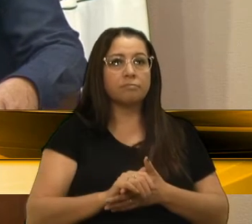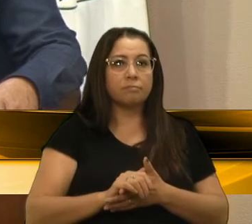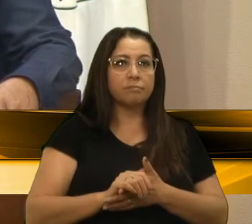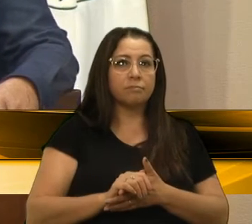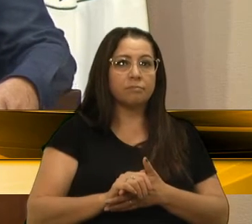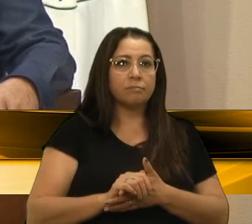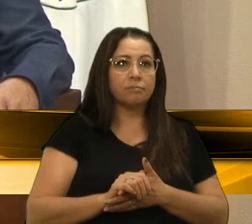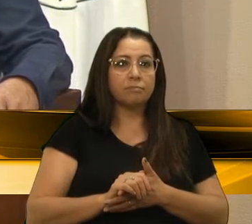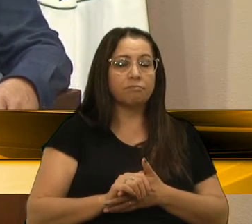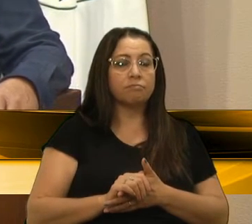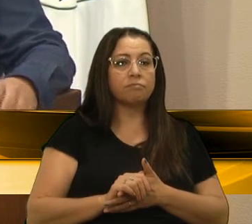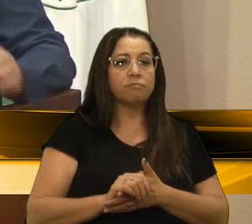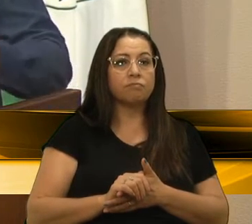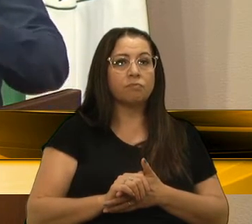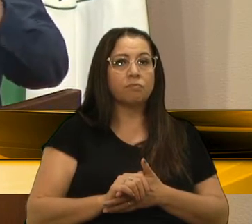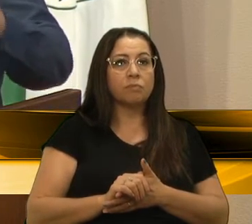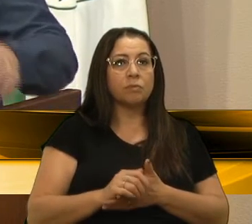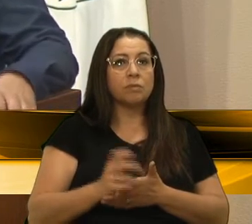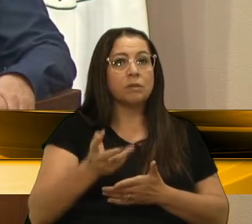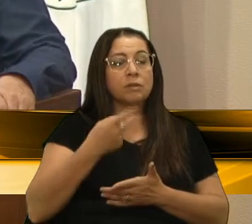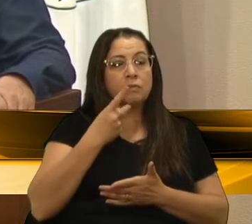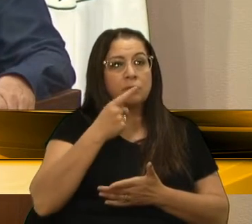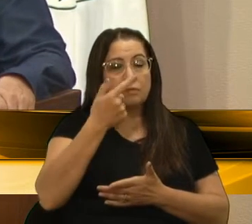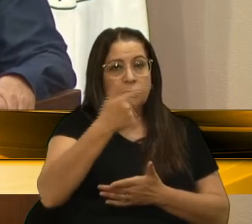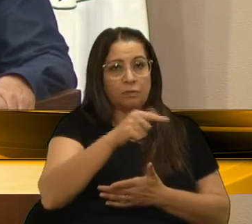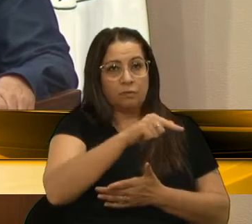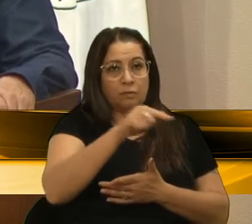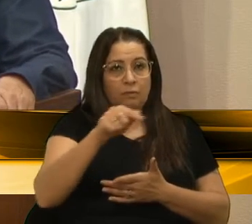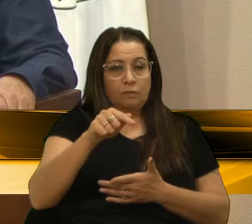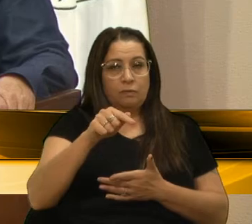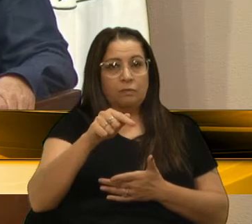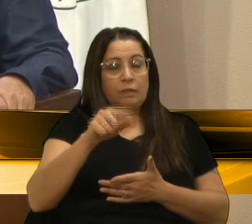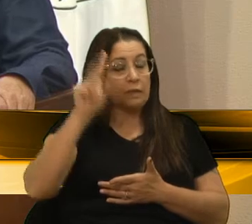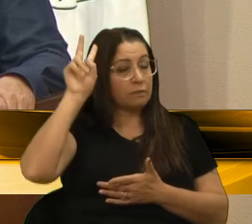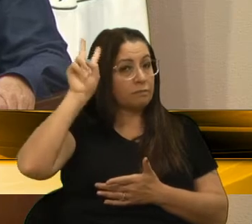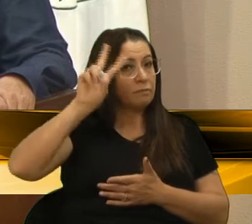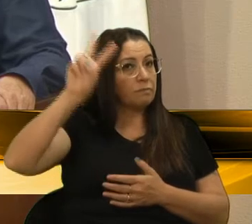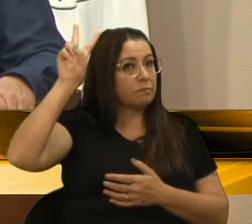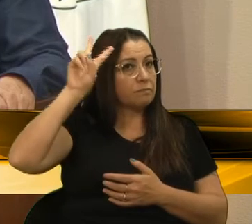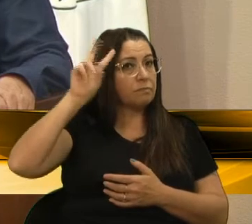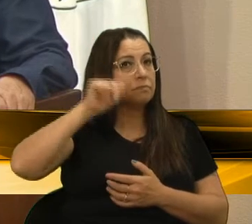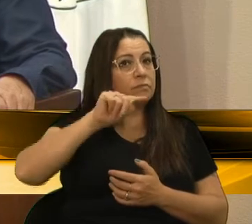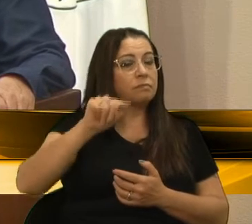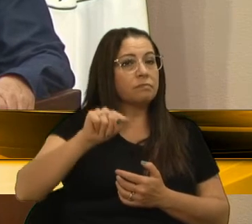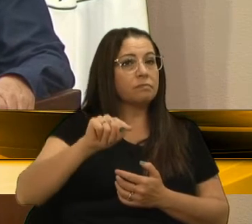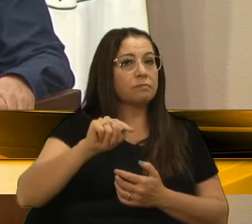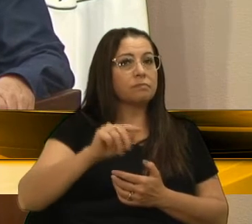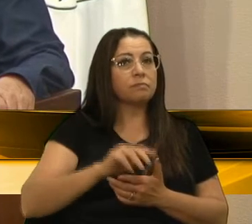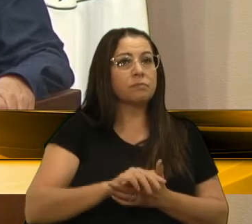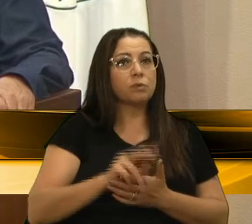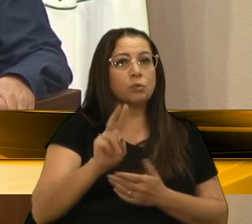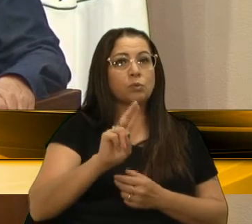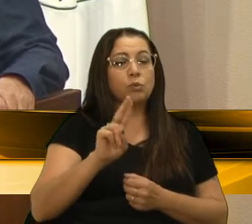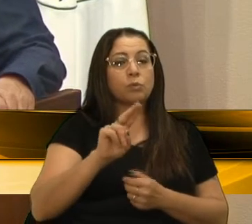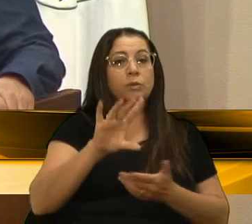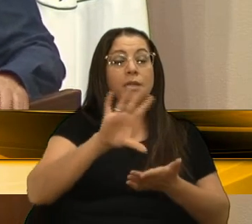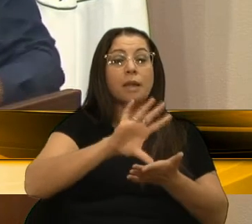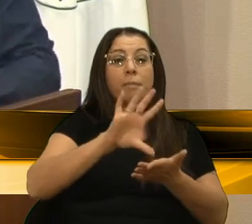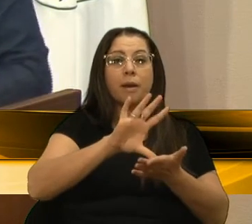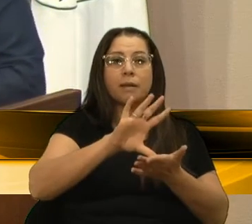quero só esse relato aqui, de, essa lembrança, que quando a gente denominou o nome da praça,